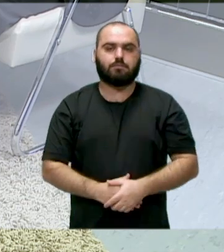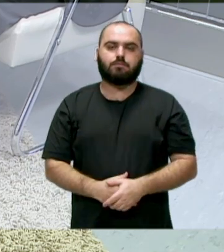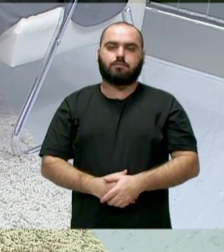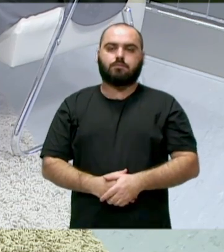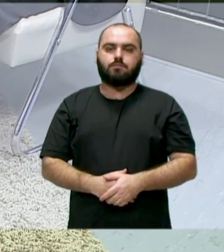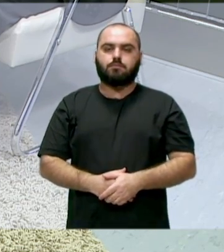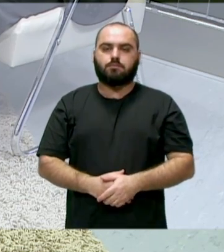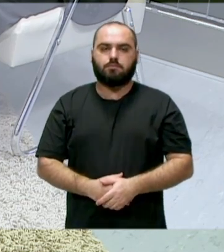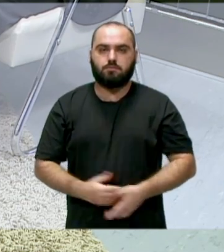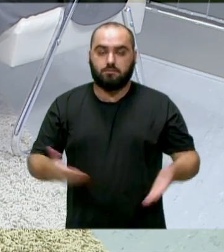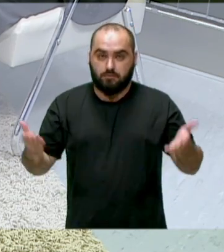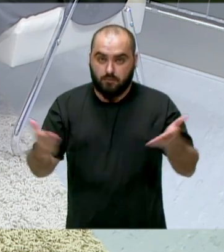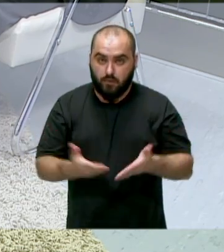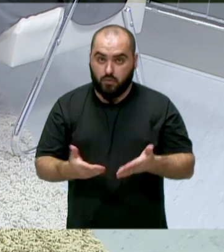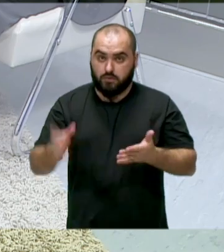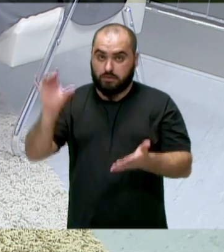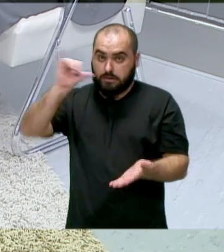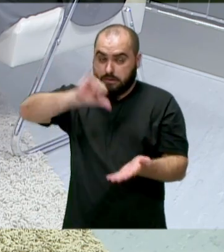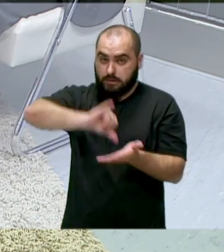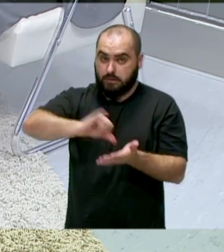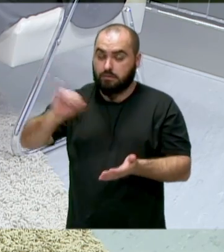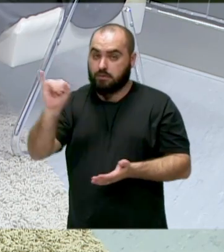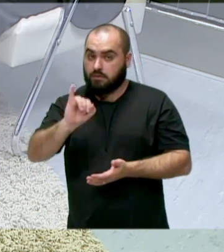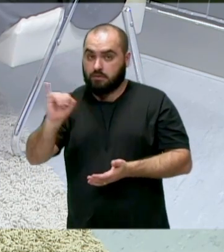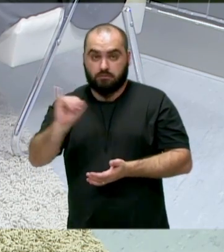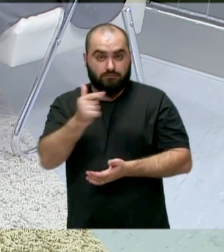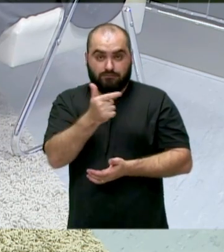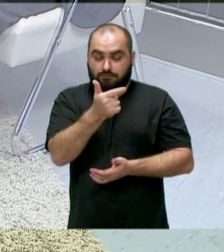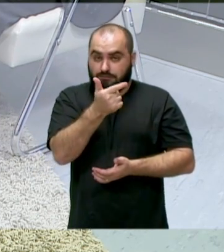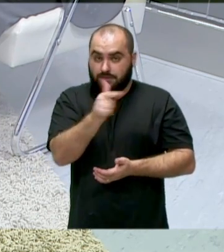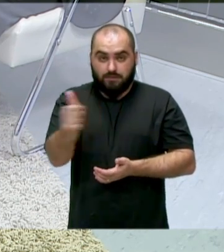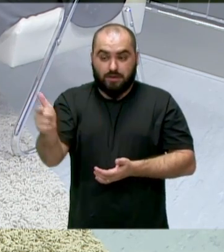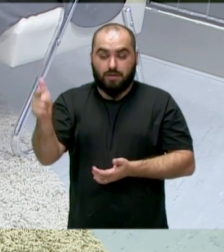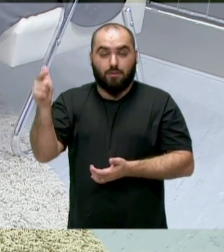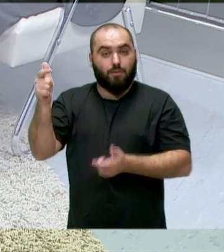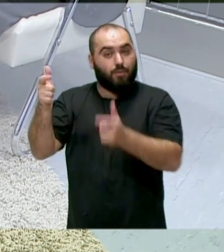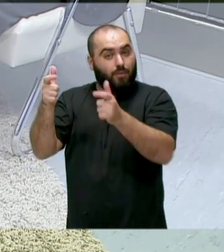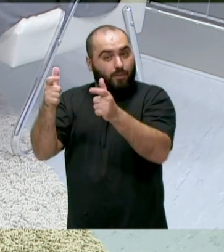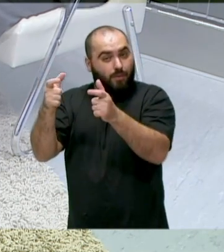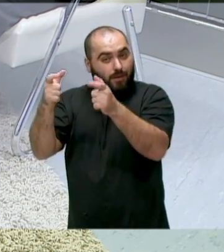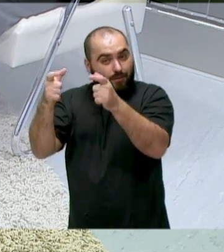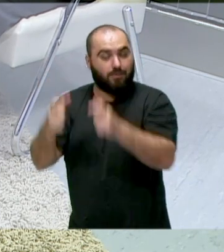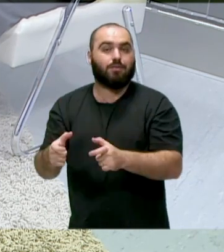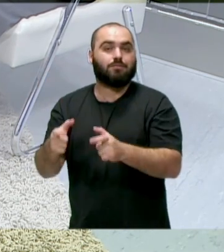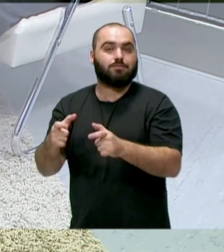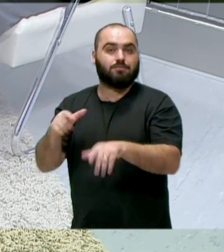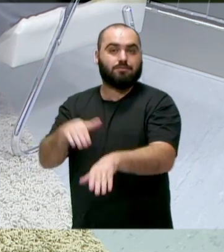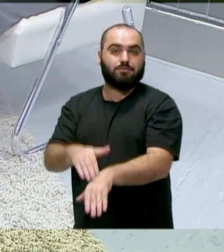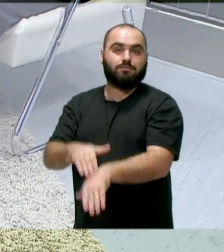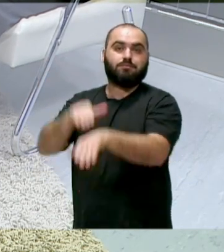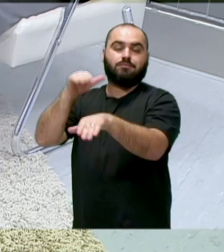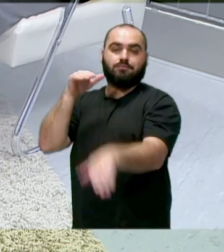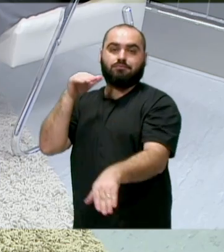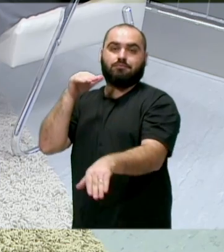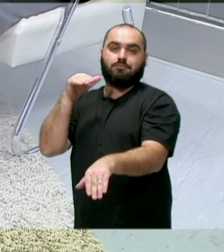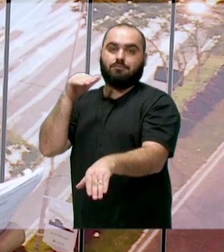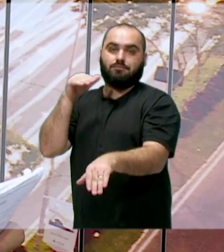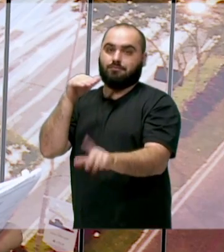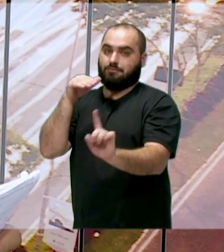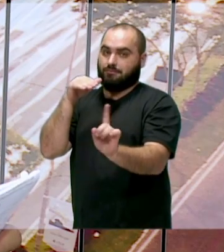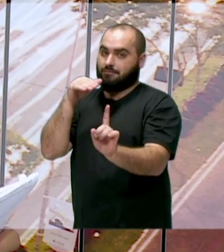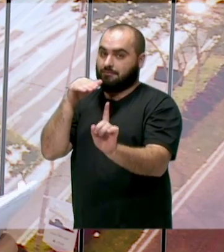que hoje o centro de Itajaí nem contém os principais pontos que o trânsito fica inviável.